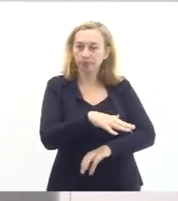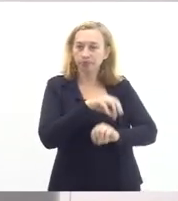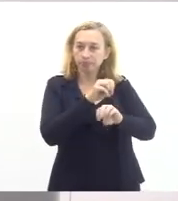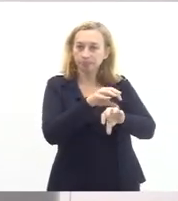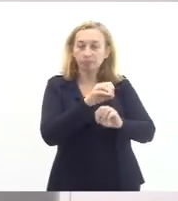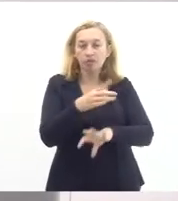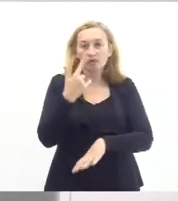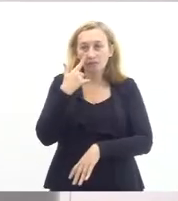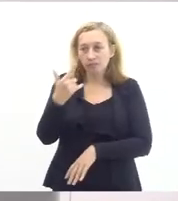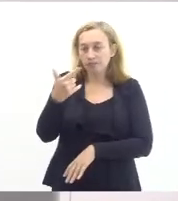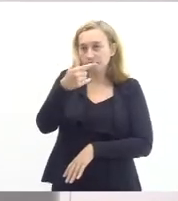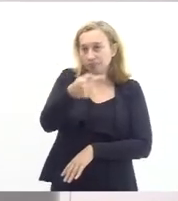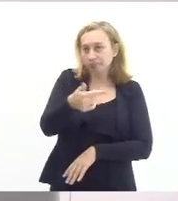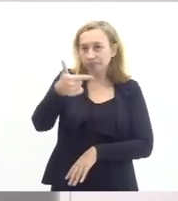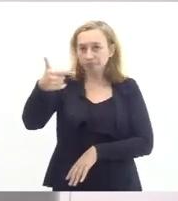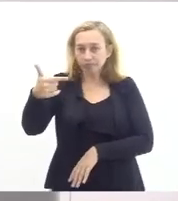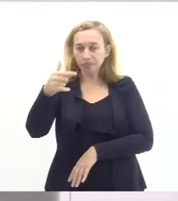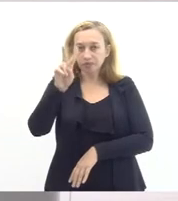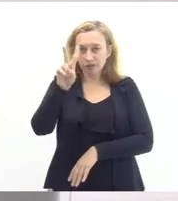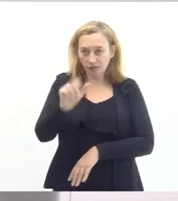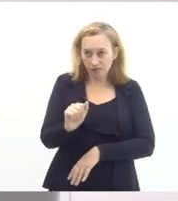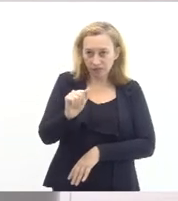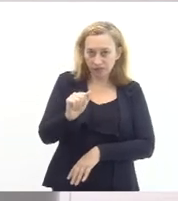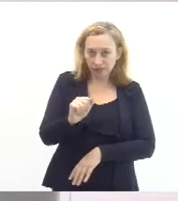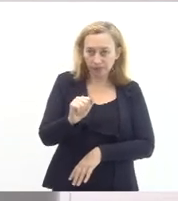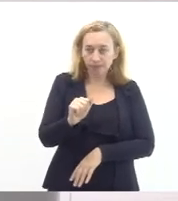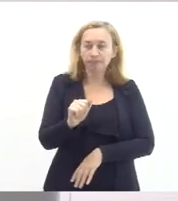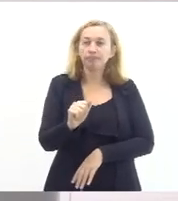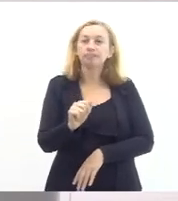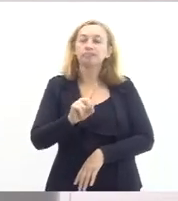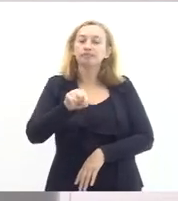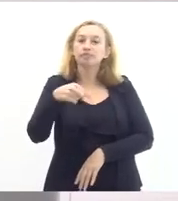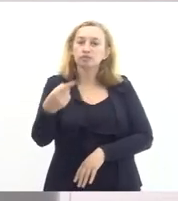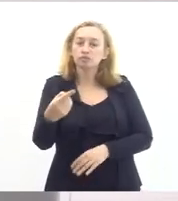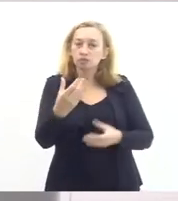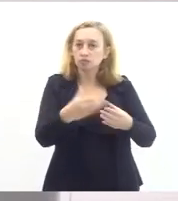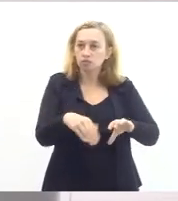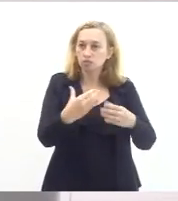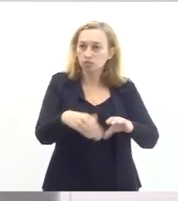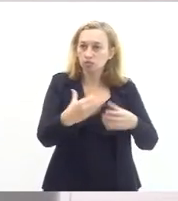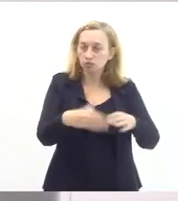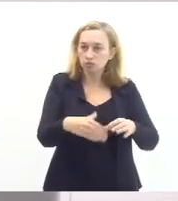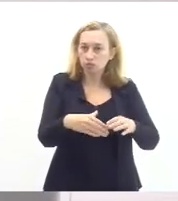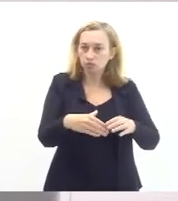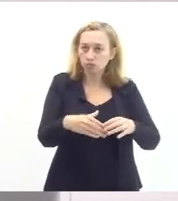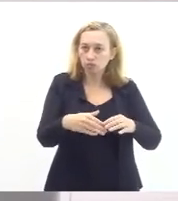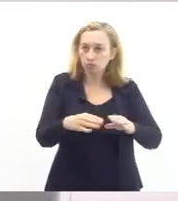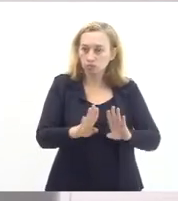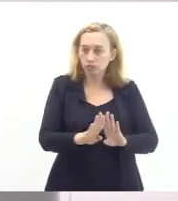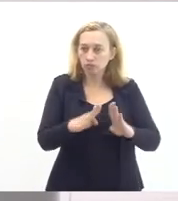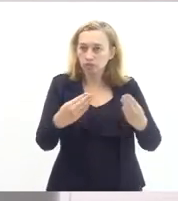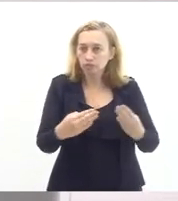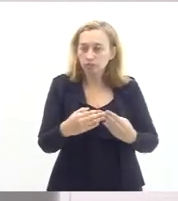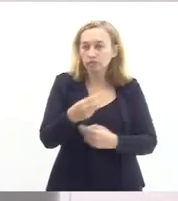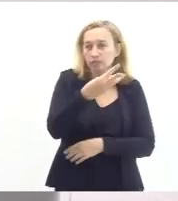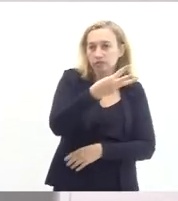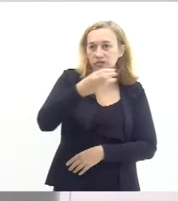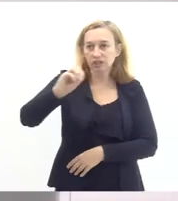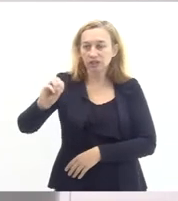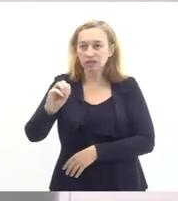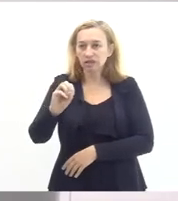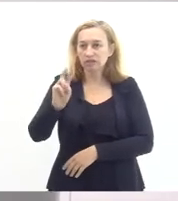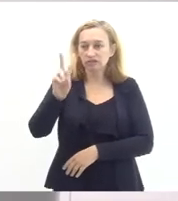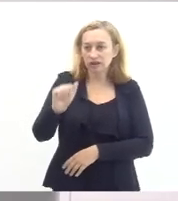vagas e eles querem abrir um outro concurso com mais 300 vagas e ela simplesmente